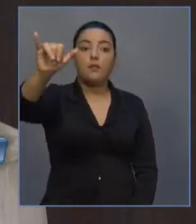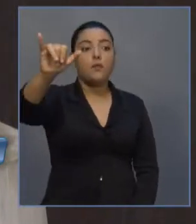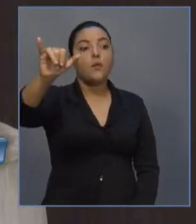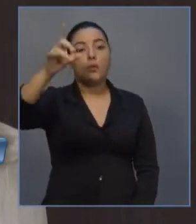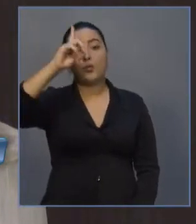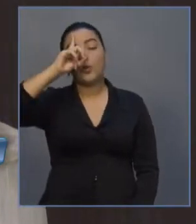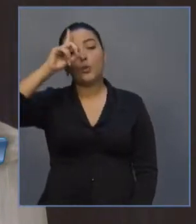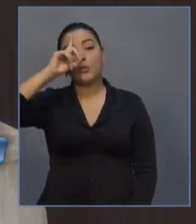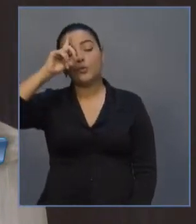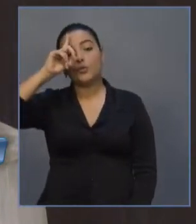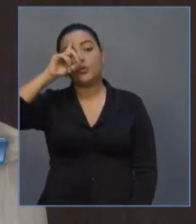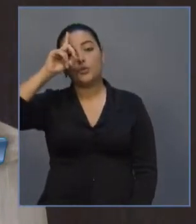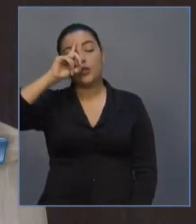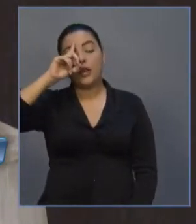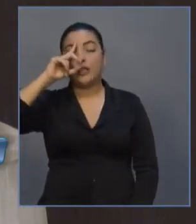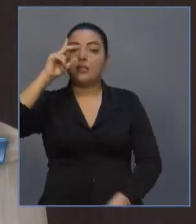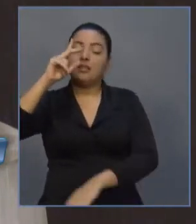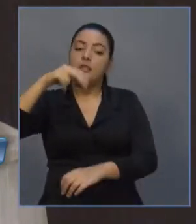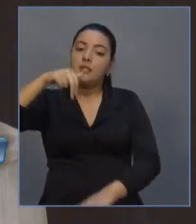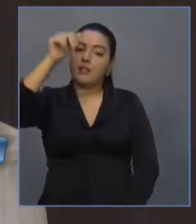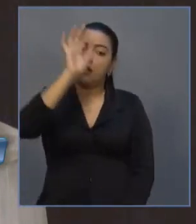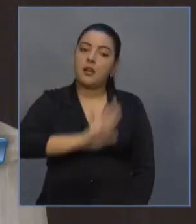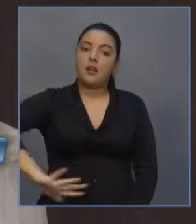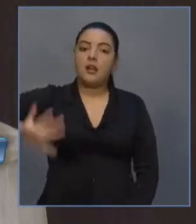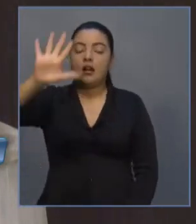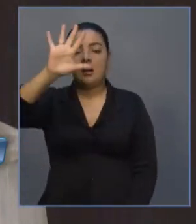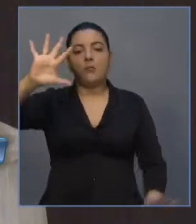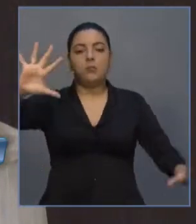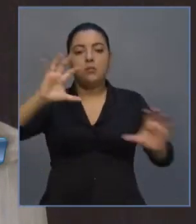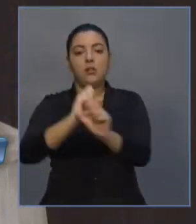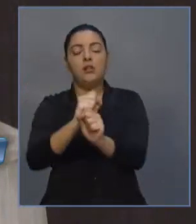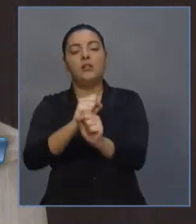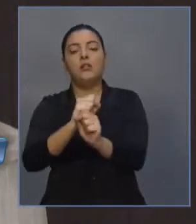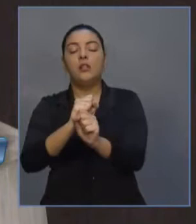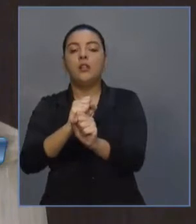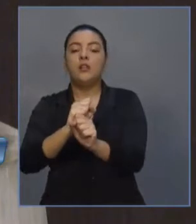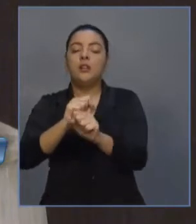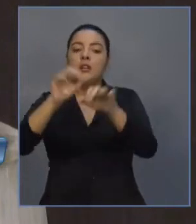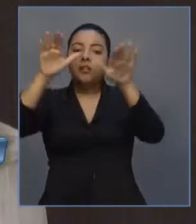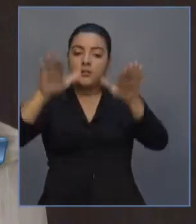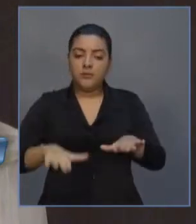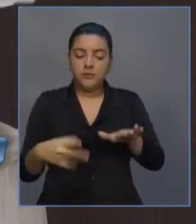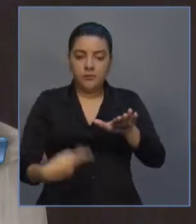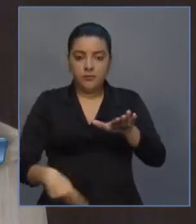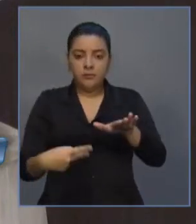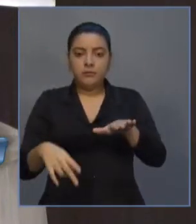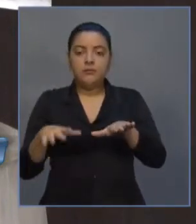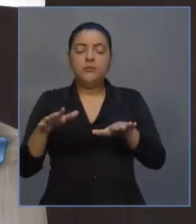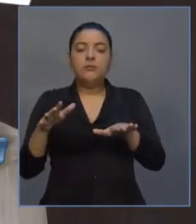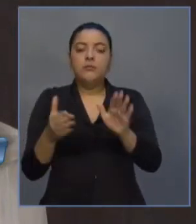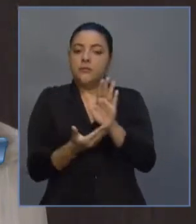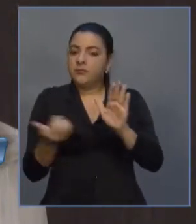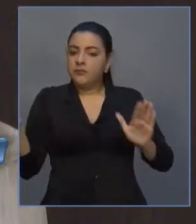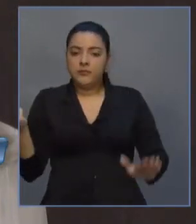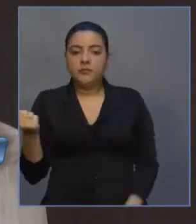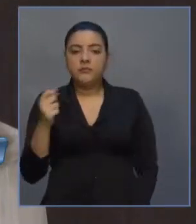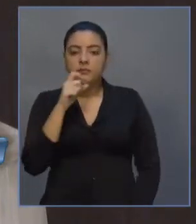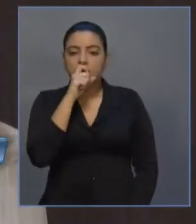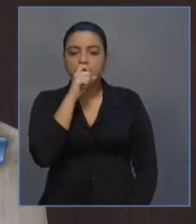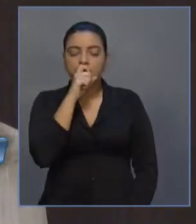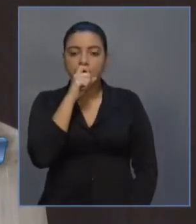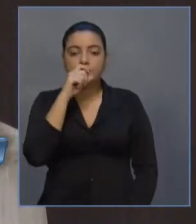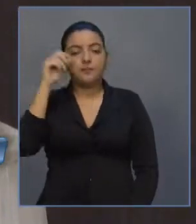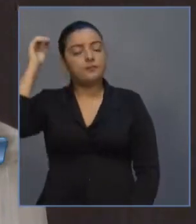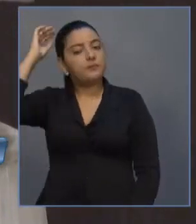interligação nacional, considerada a totalidade de chegadas no aeroporto cearense respectivo. Ele retira isso aqui. Ele retira esse